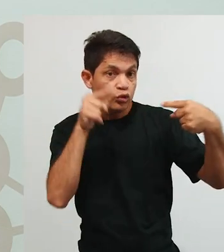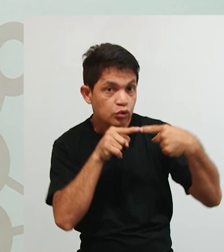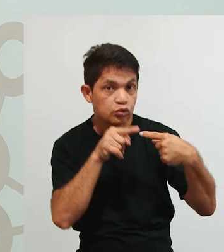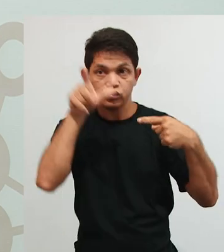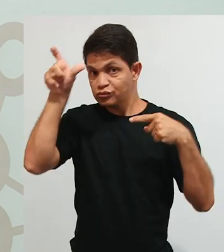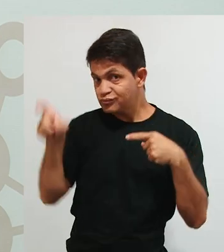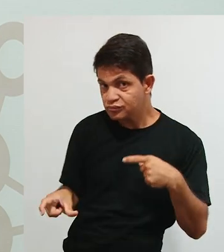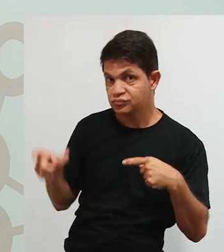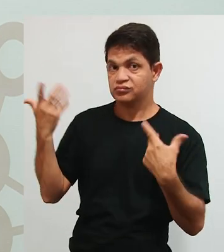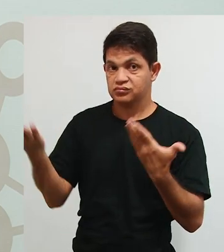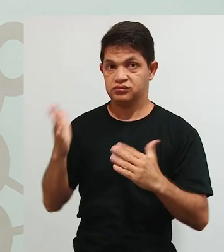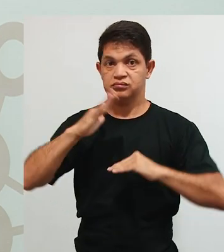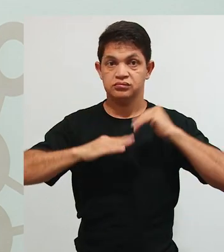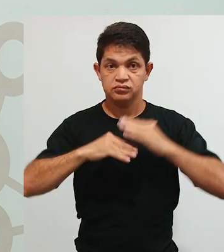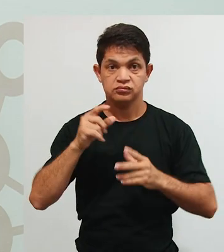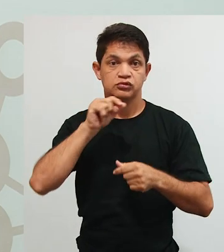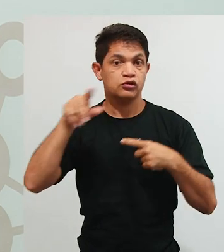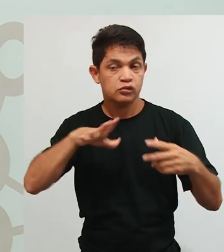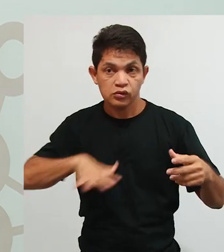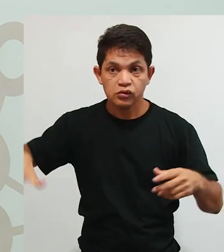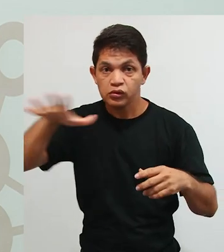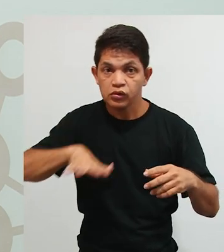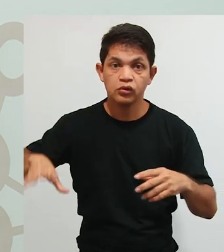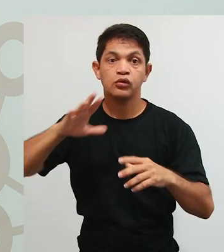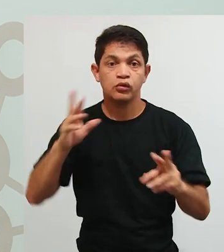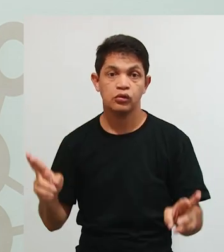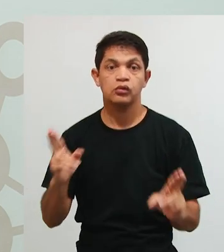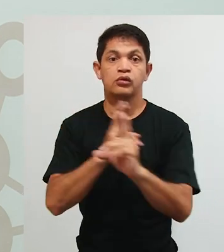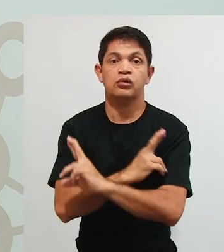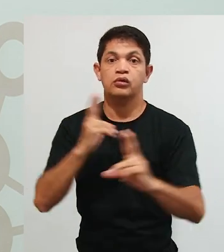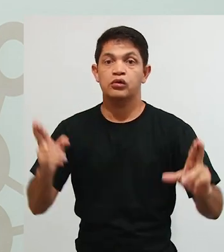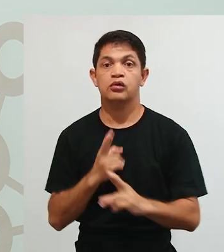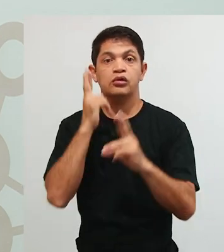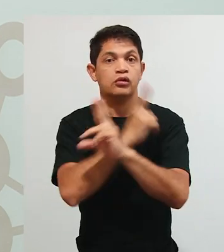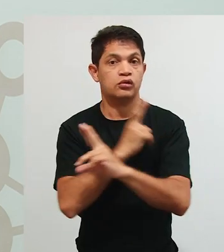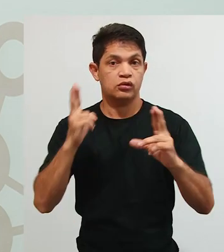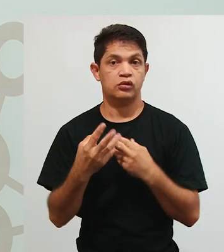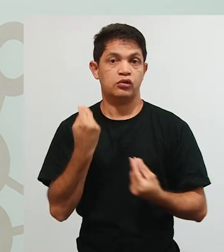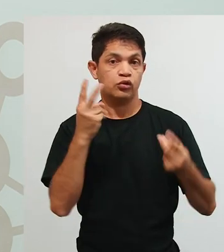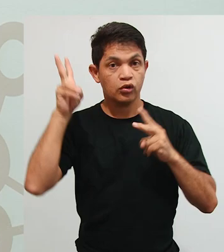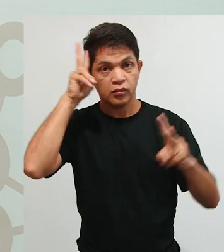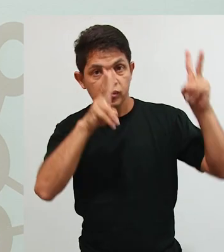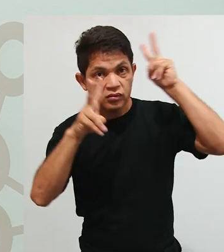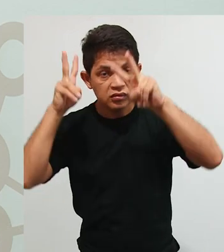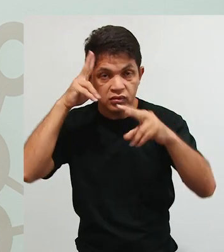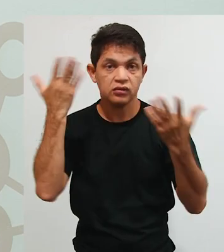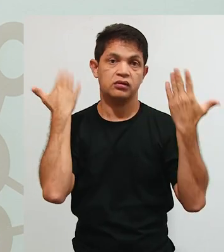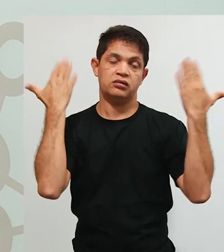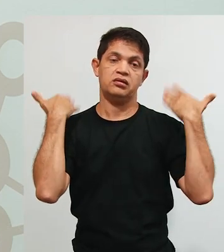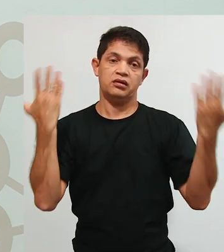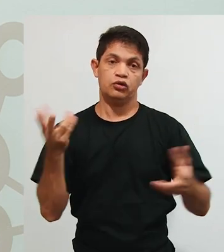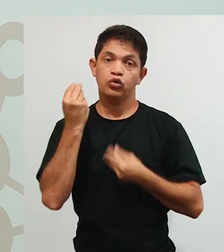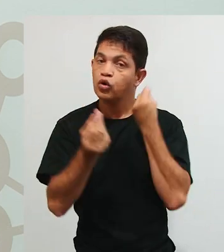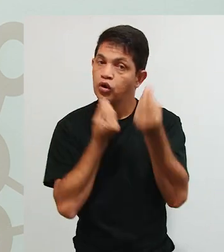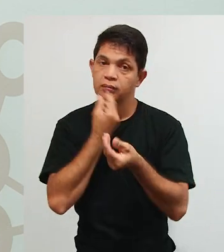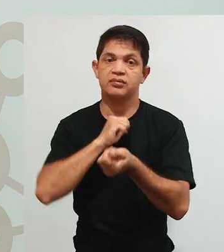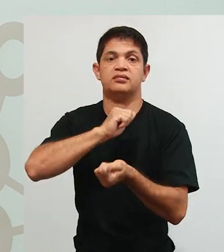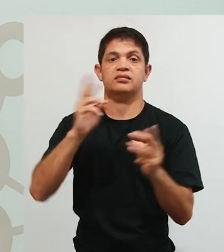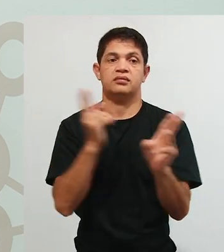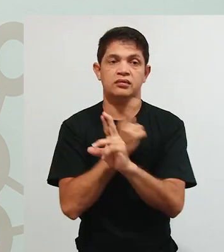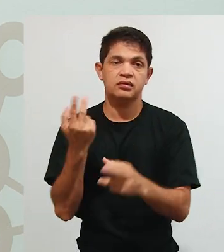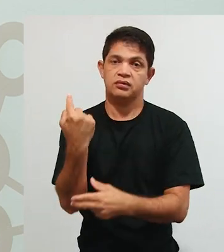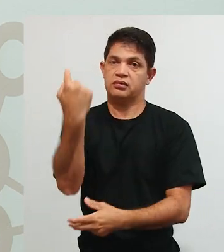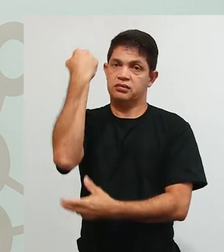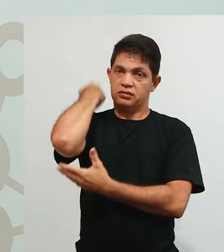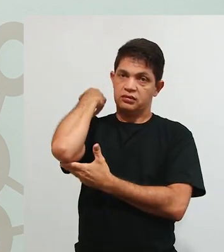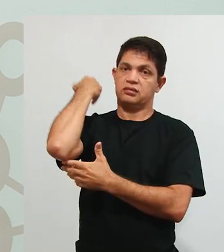a relação que ele possui com o ambiente e com a história de vida dele, com as relações pregressas,